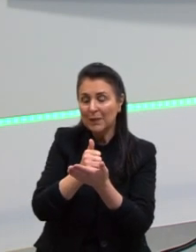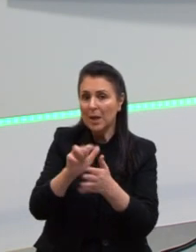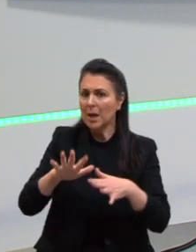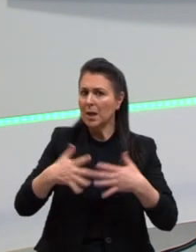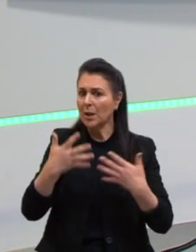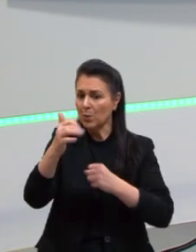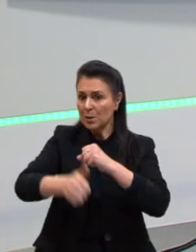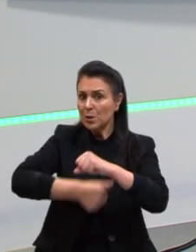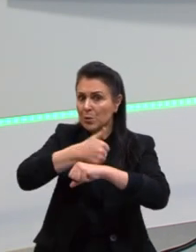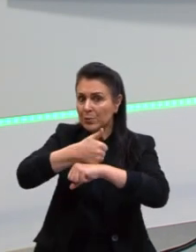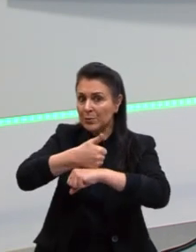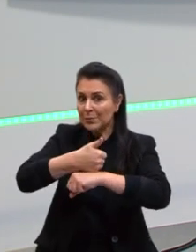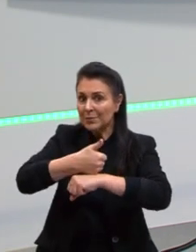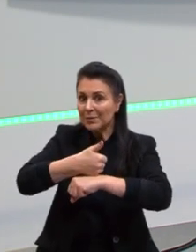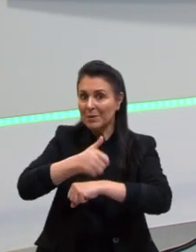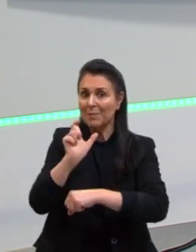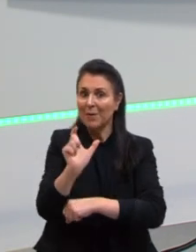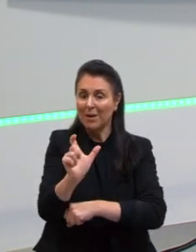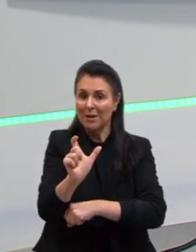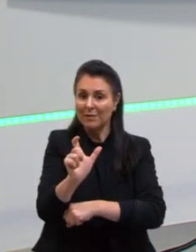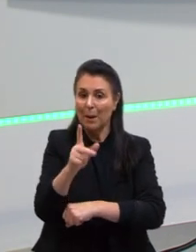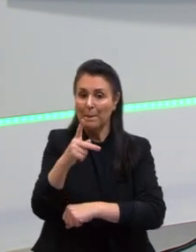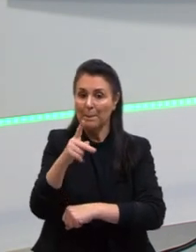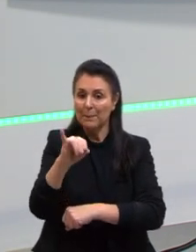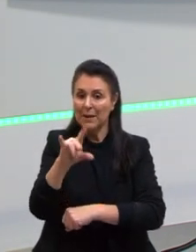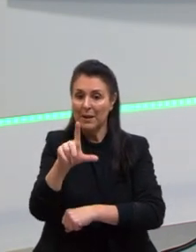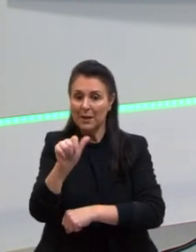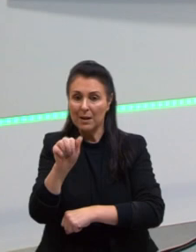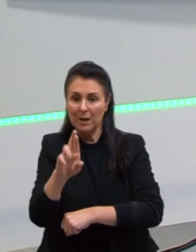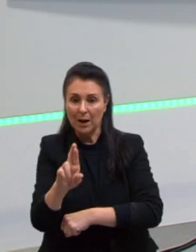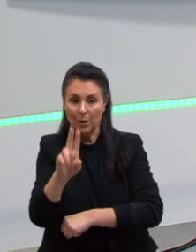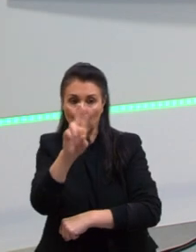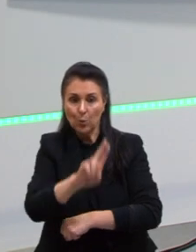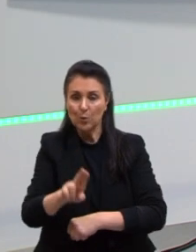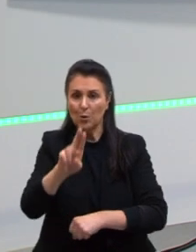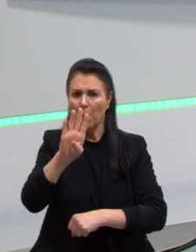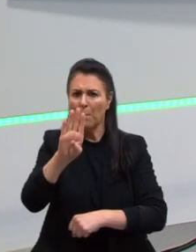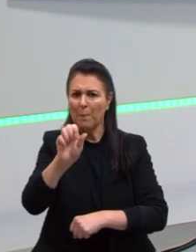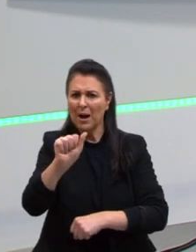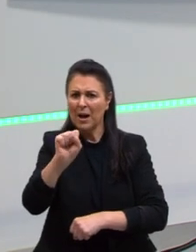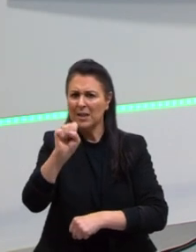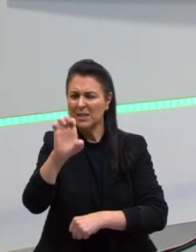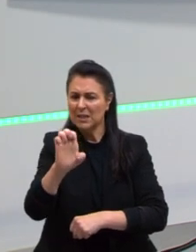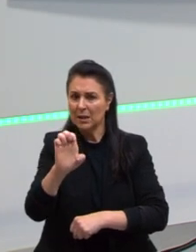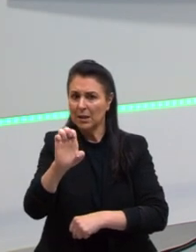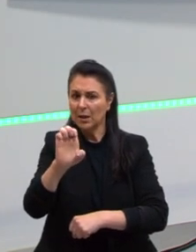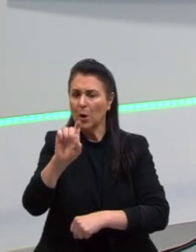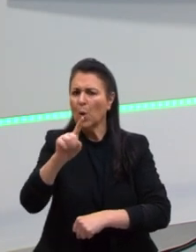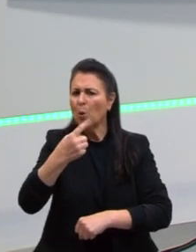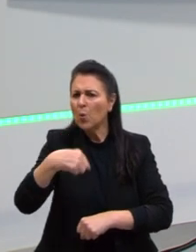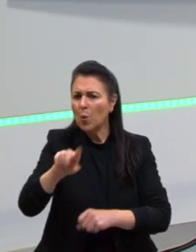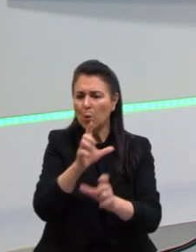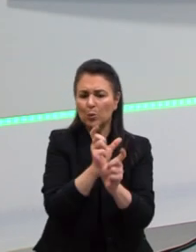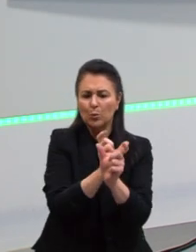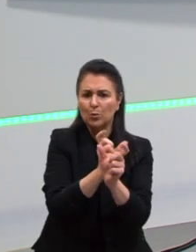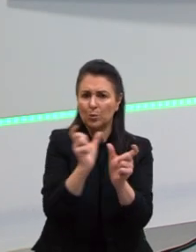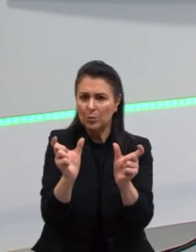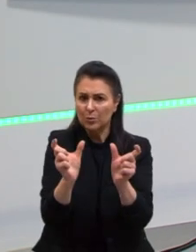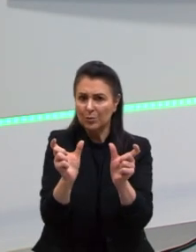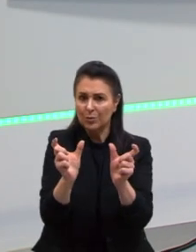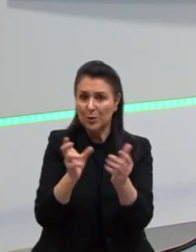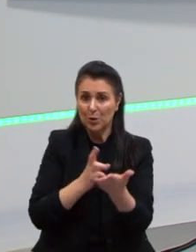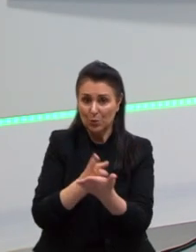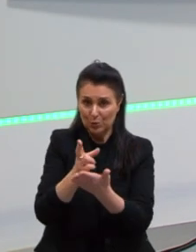se eu substituo a palavra pilar por base ou por qualquer outro sinônimo dessa palavra pilar e